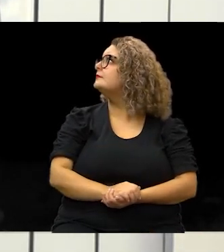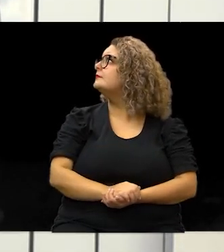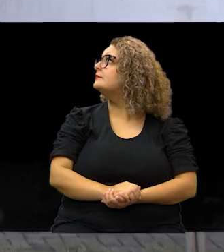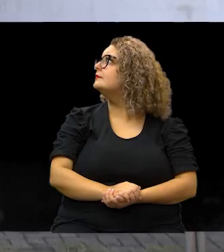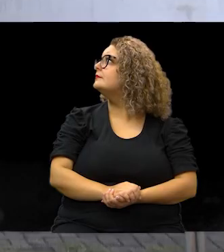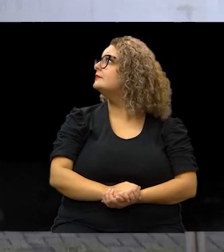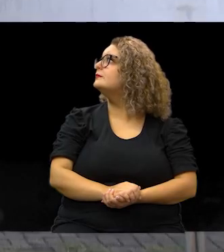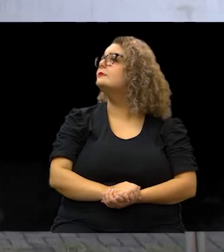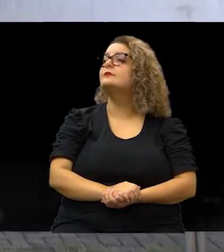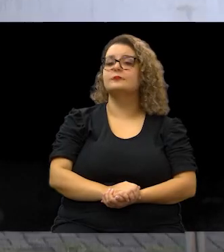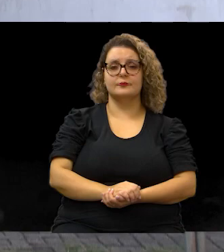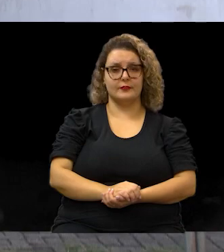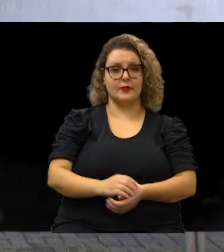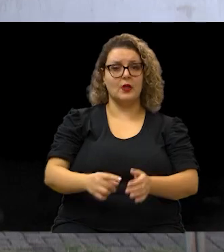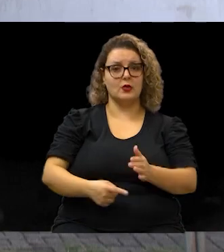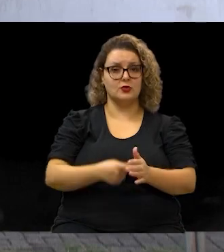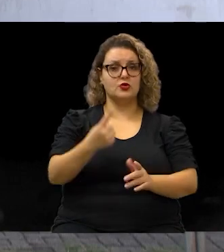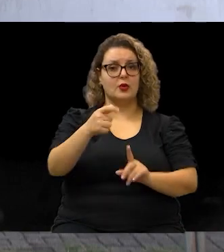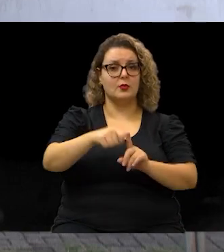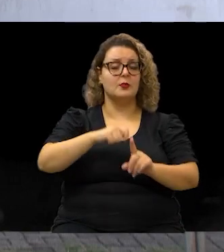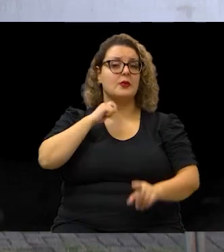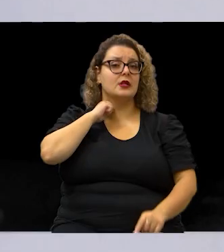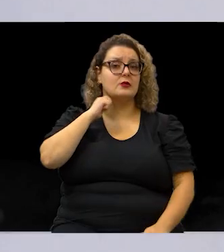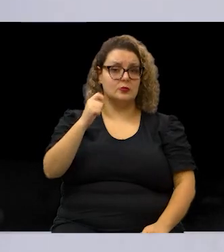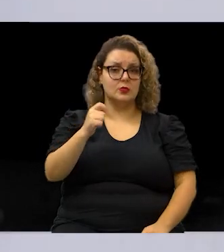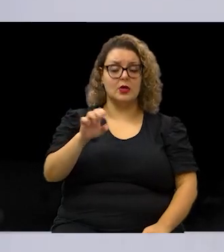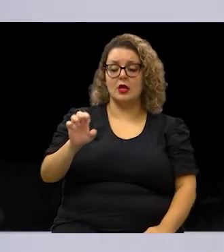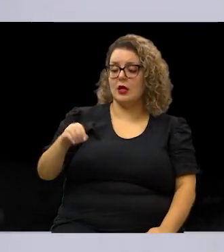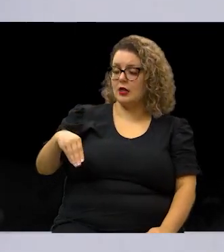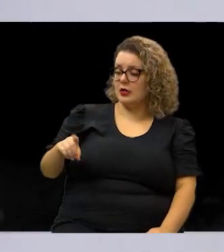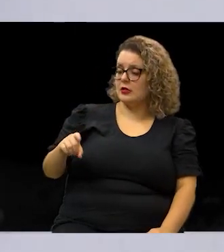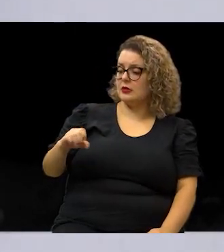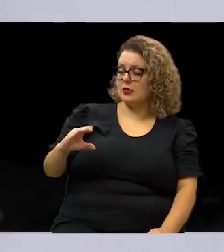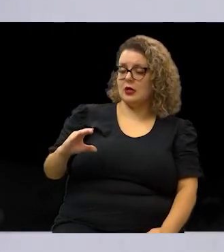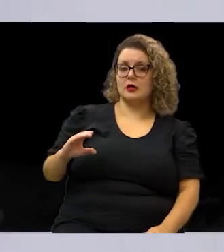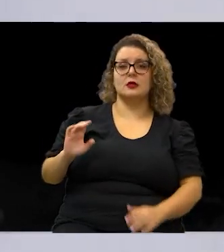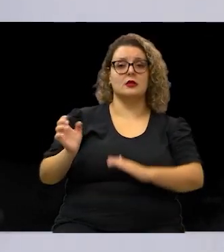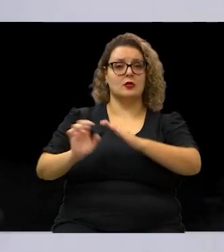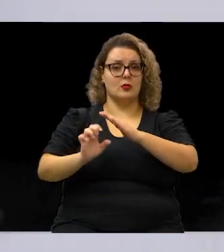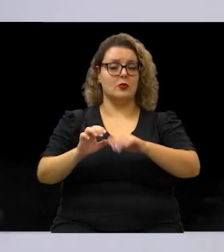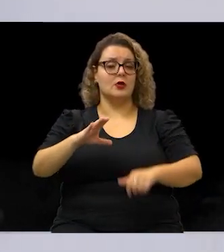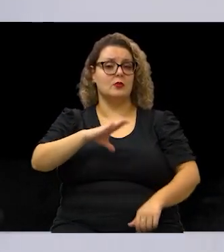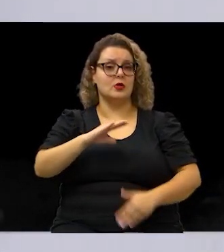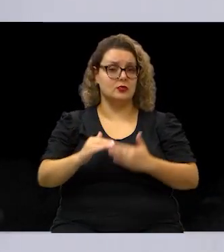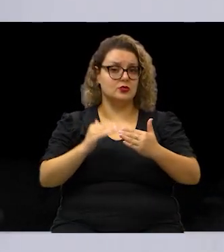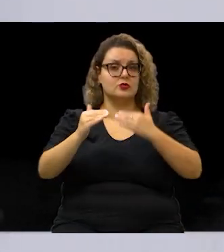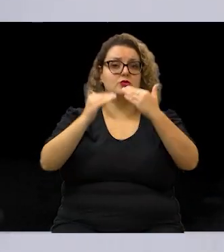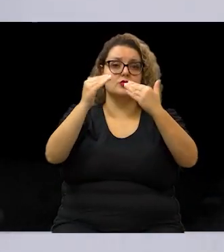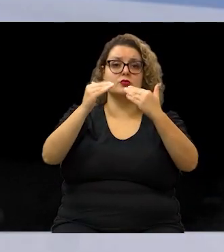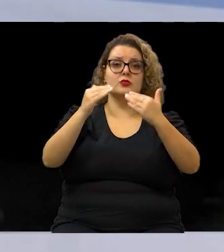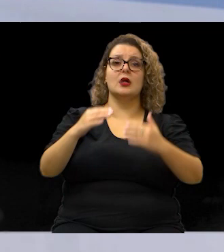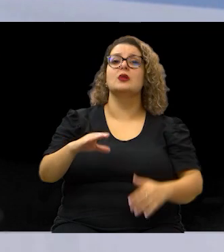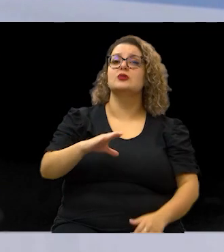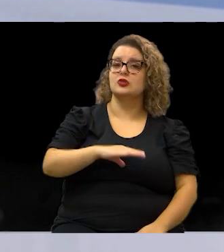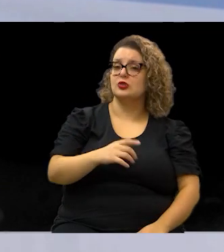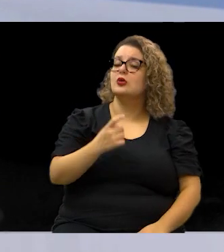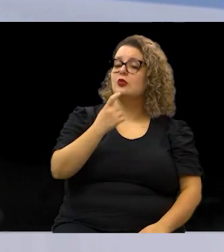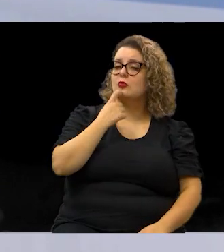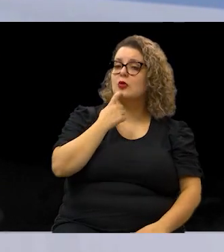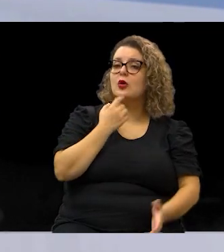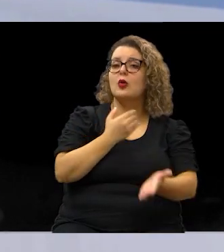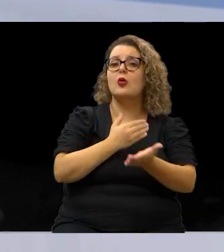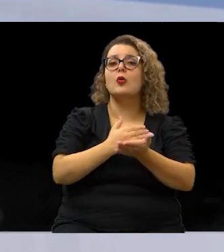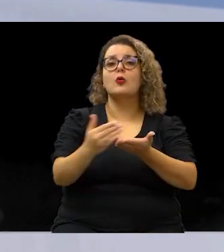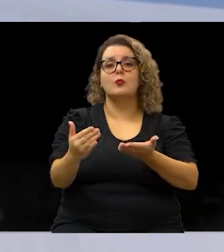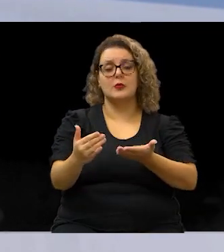Desde o dia 1º de abril, a Endec, empresa municipal de desenvolvimento de Campinas, deu início